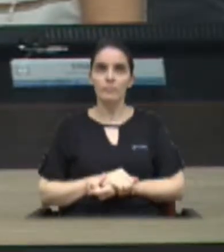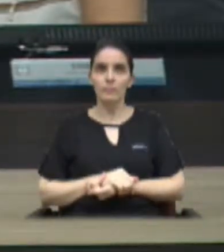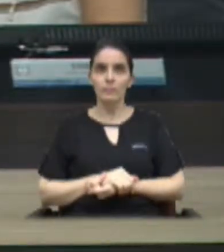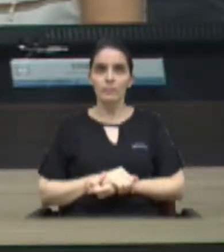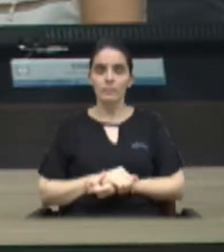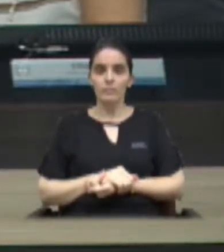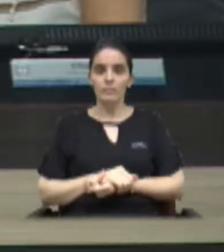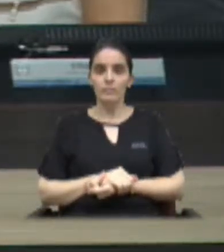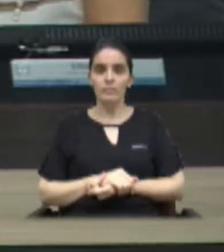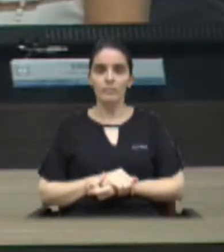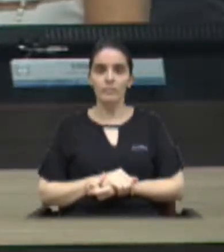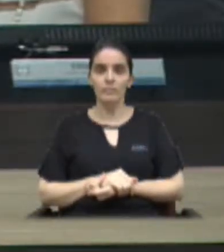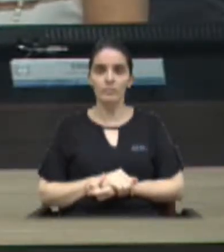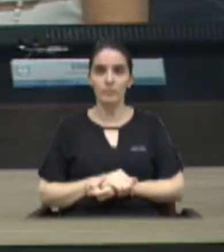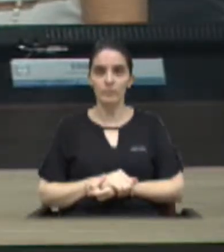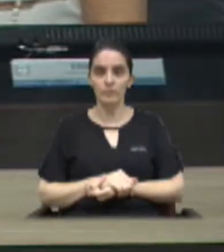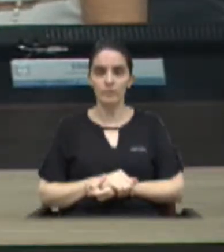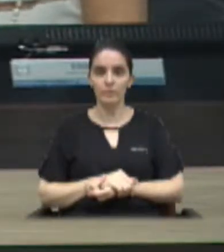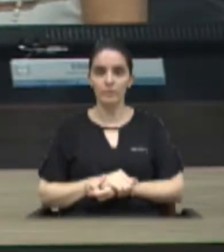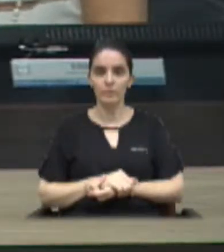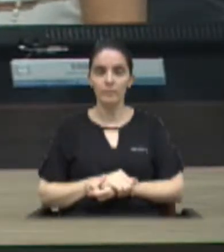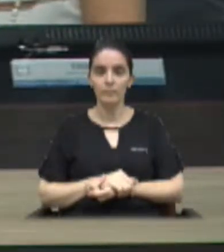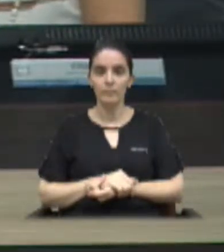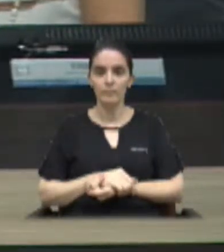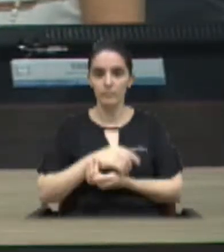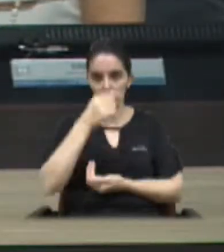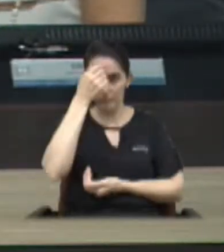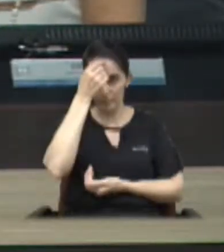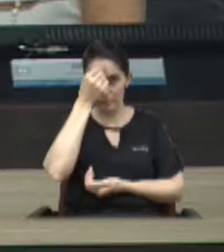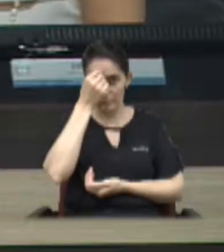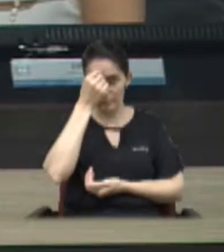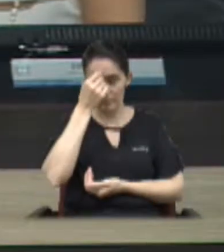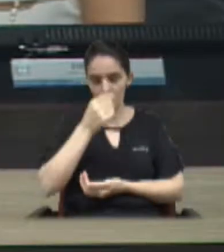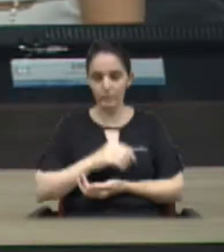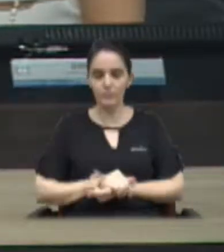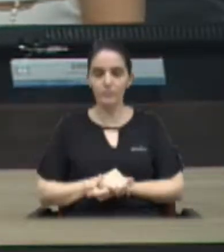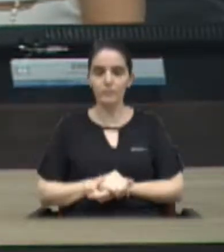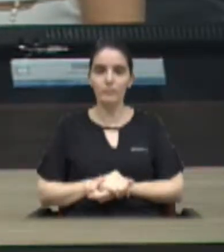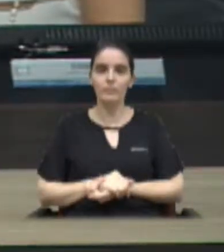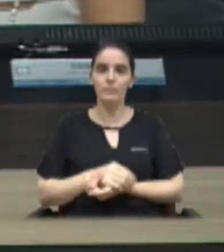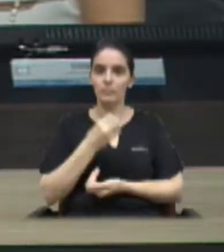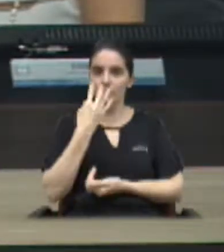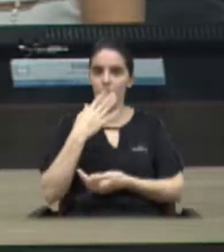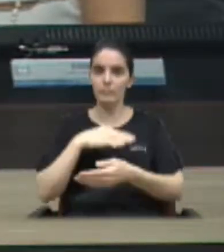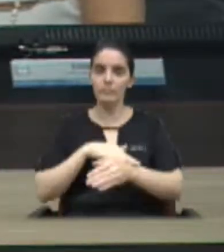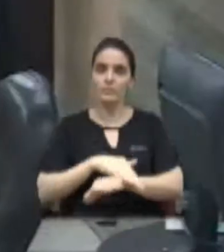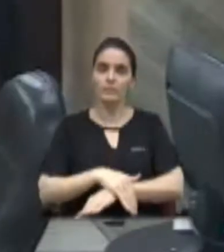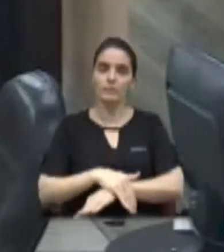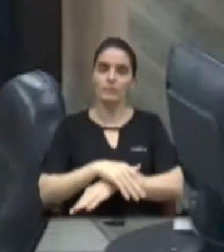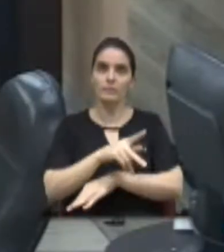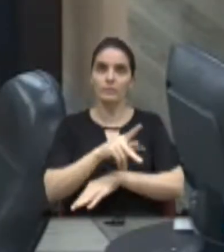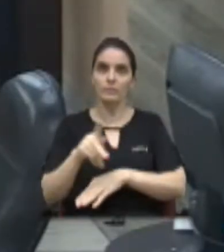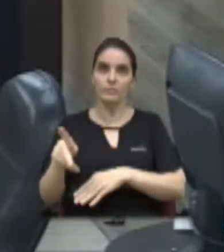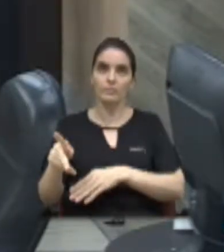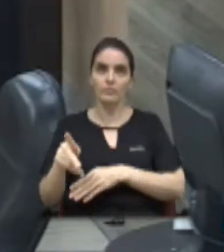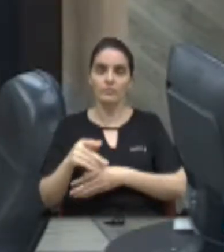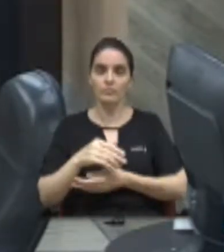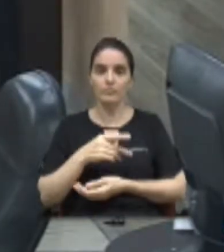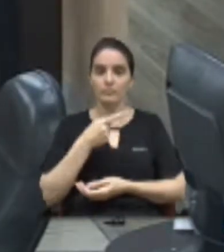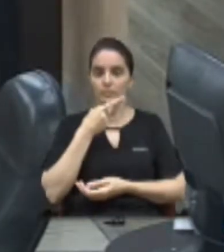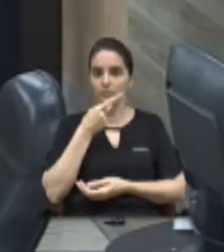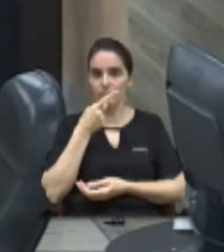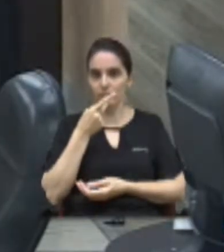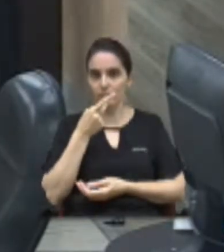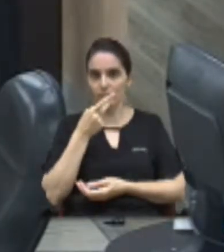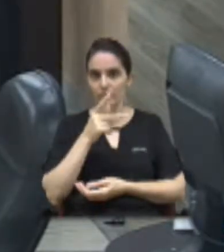Questão de ordem, Sr. Presidente. Questão de ordem, vereador Rafael Camargo. Quero aqui, boa noite, Presidente Nobres Pares, dizer ao presidente